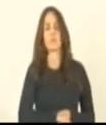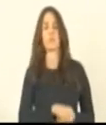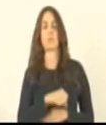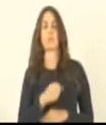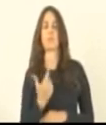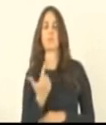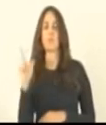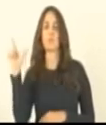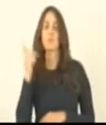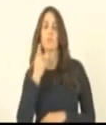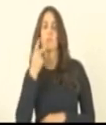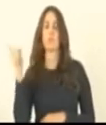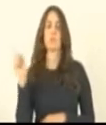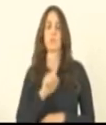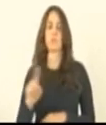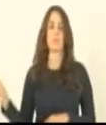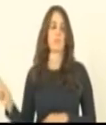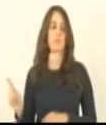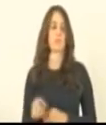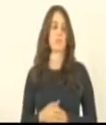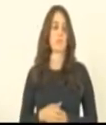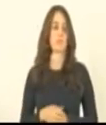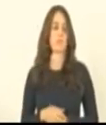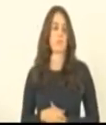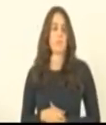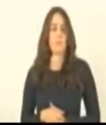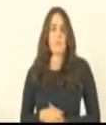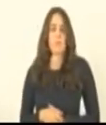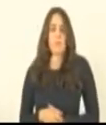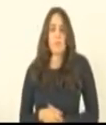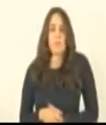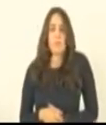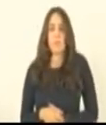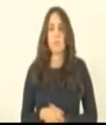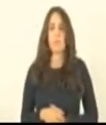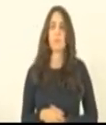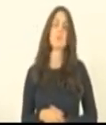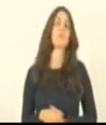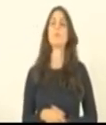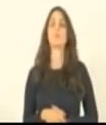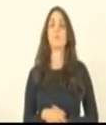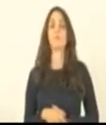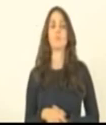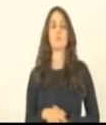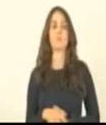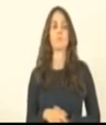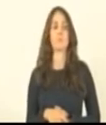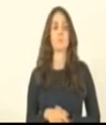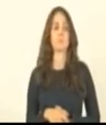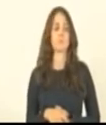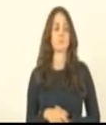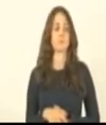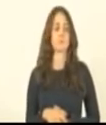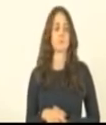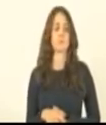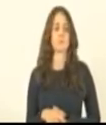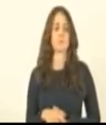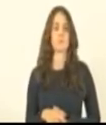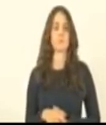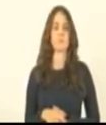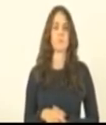oposição não. Vamos colocar o voto. Dari. Dari. Dari.